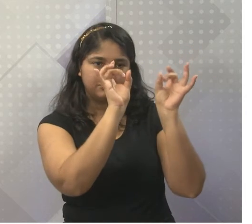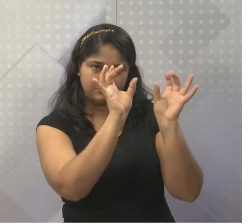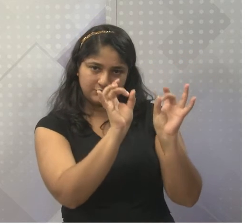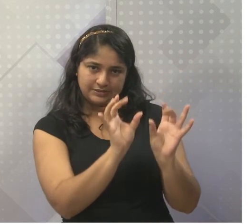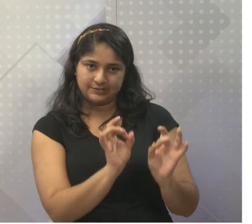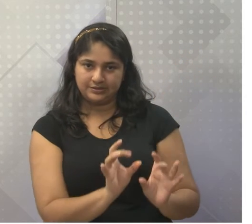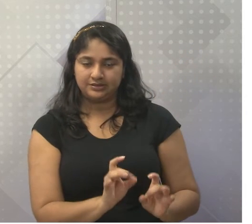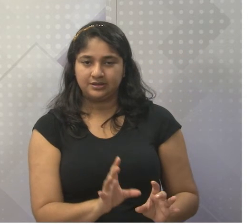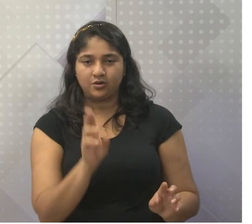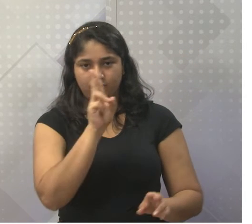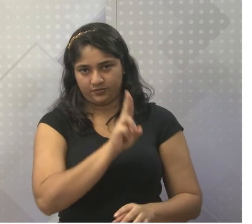enfeites, decoração.